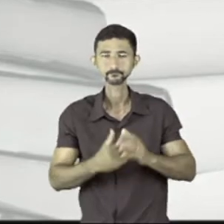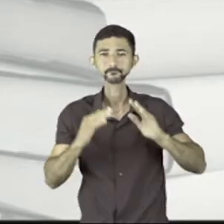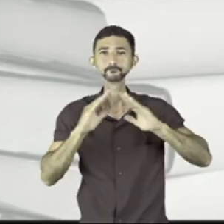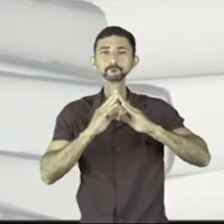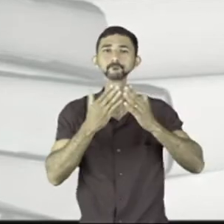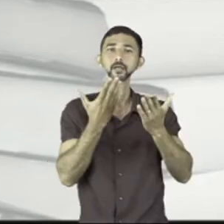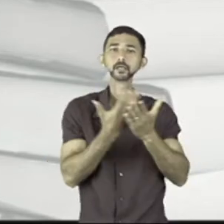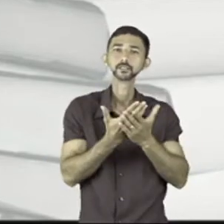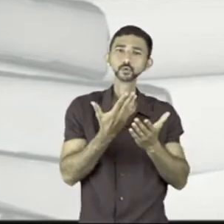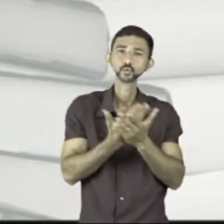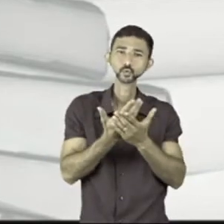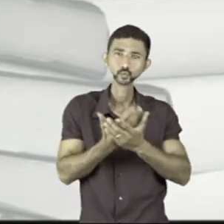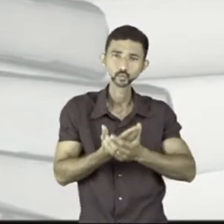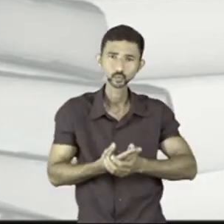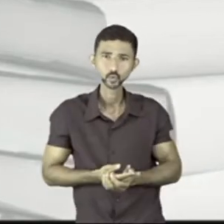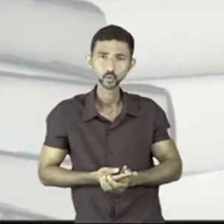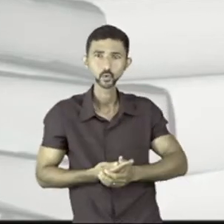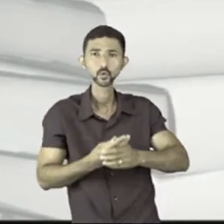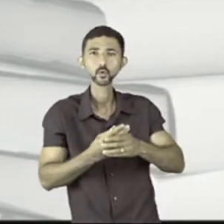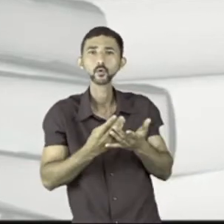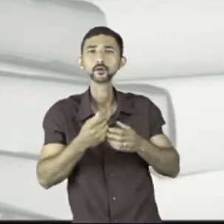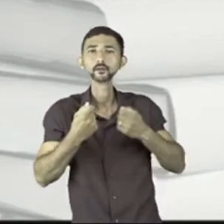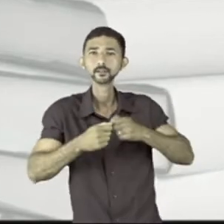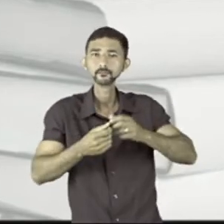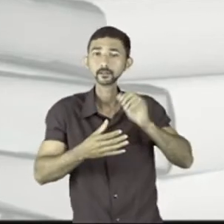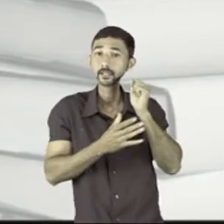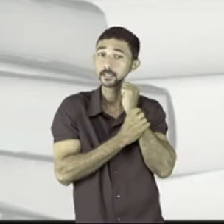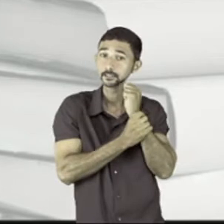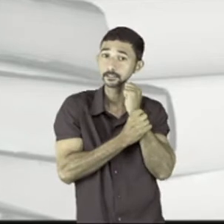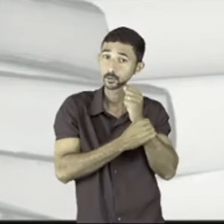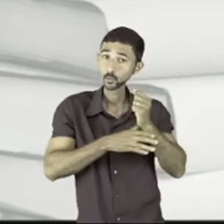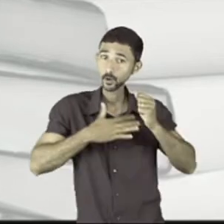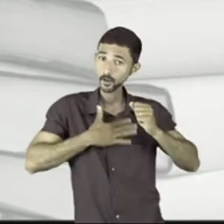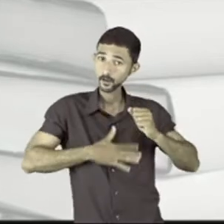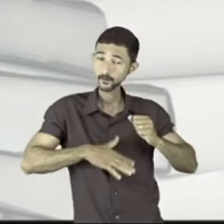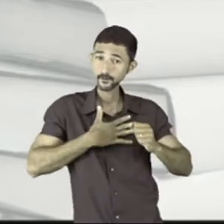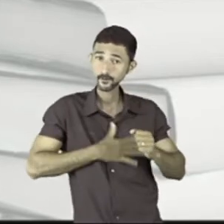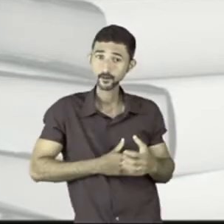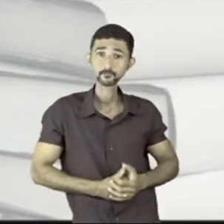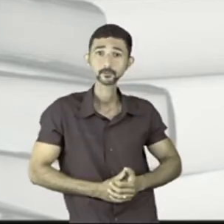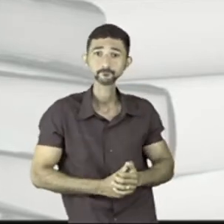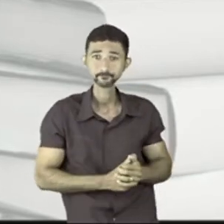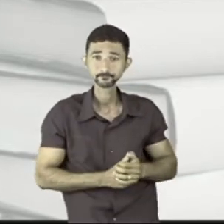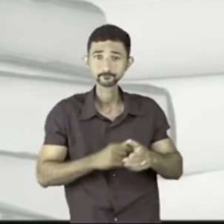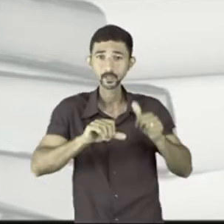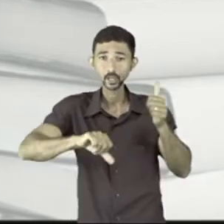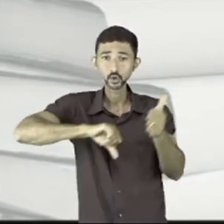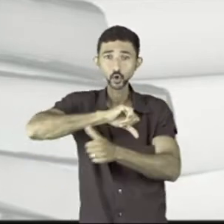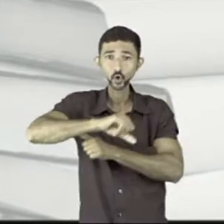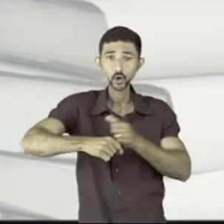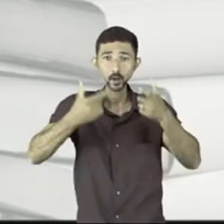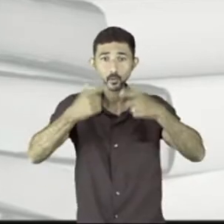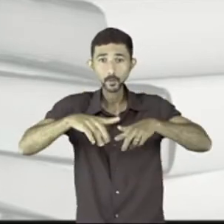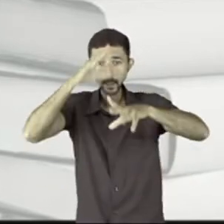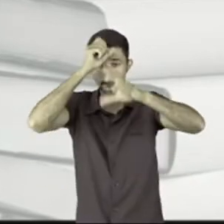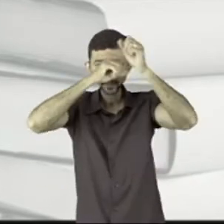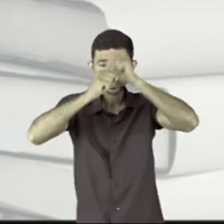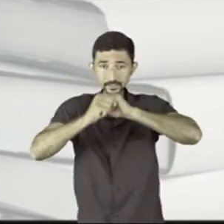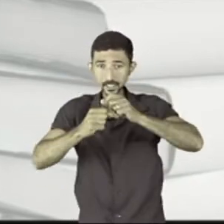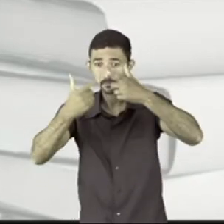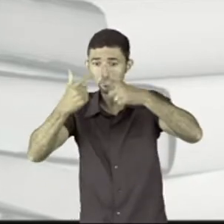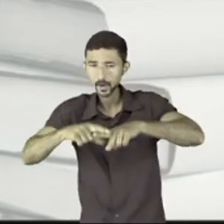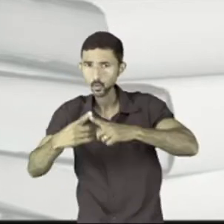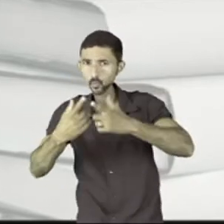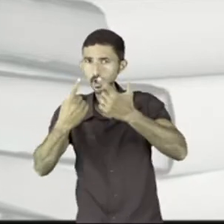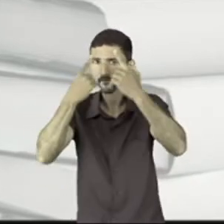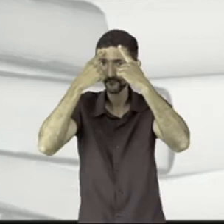escolas que deveriam ser seguras e tranquilas passaram de locais de aprendizagem para cenário